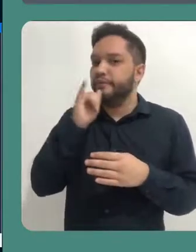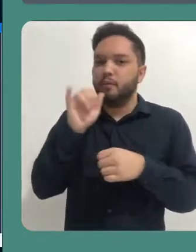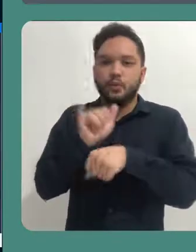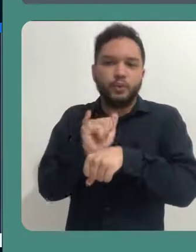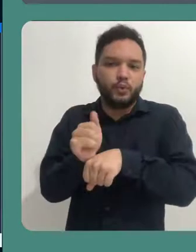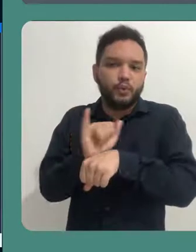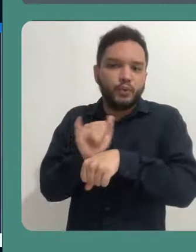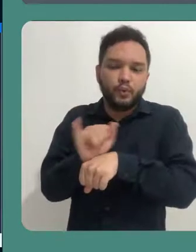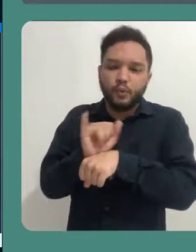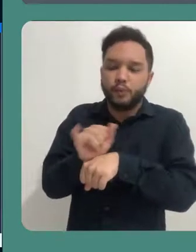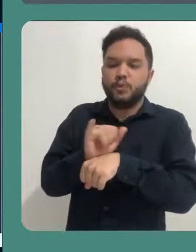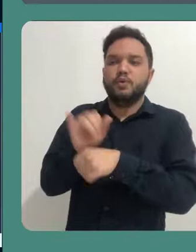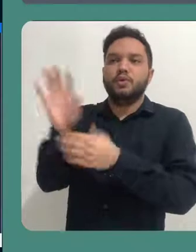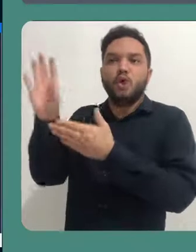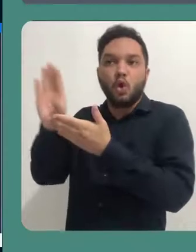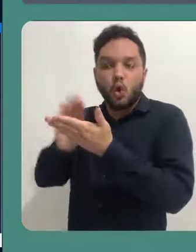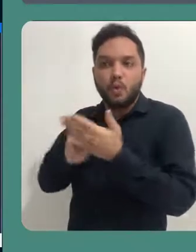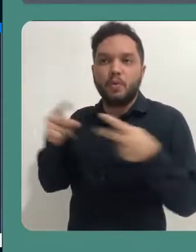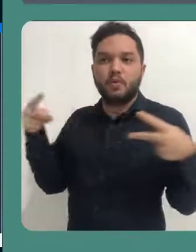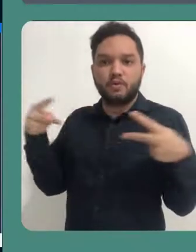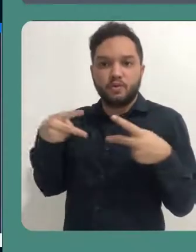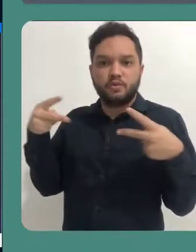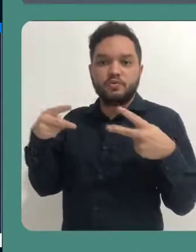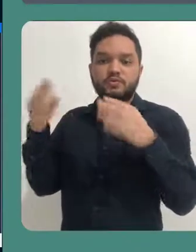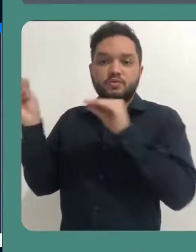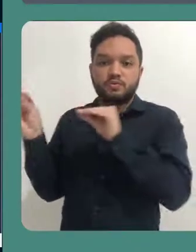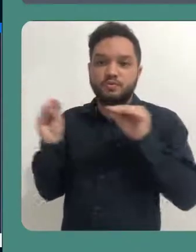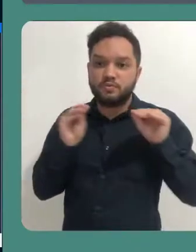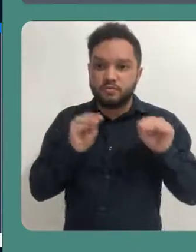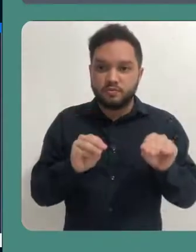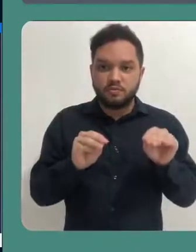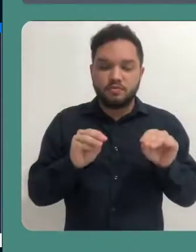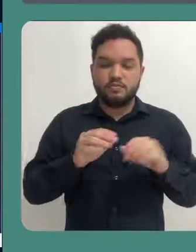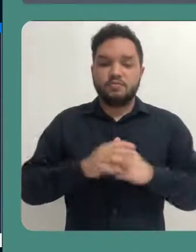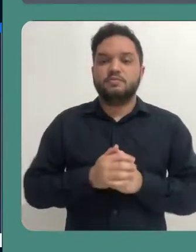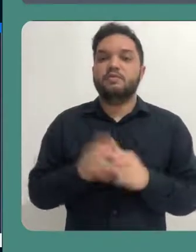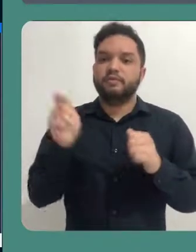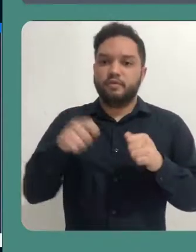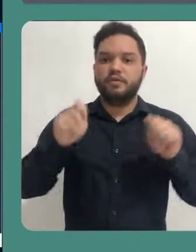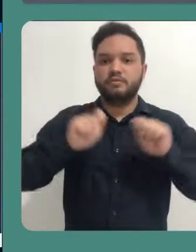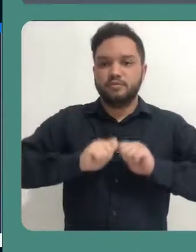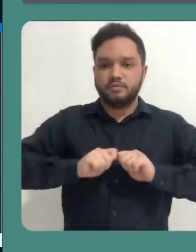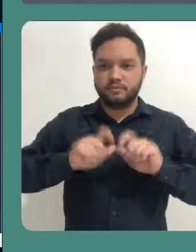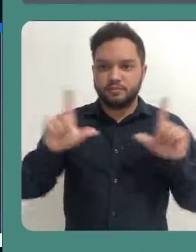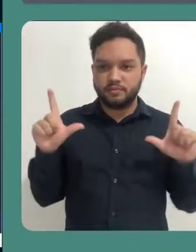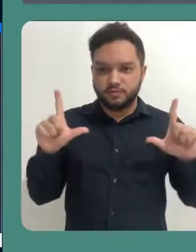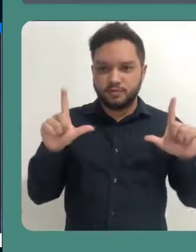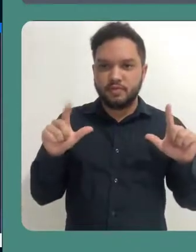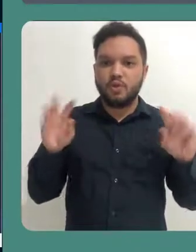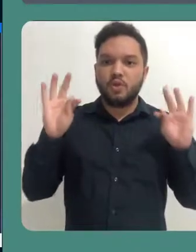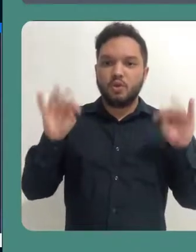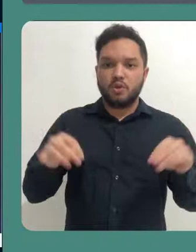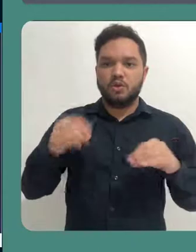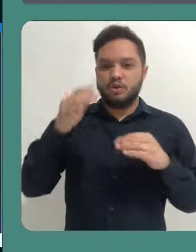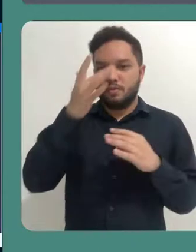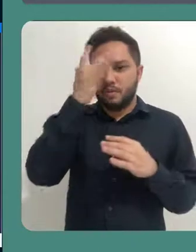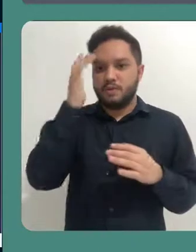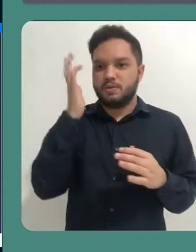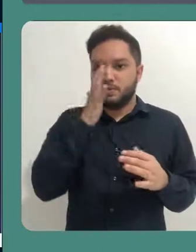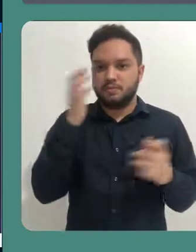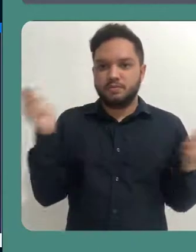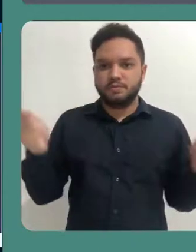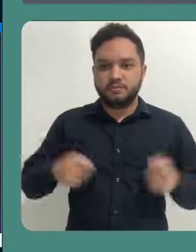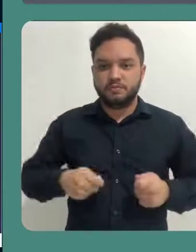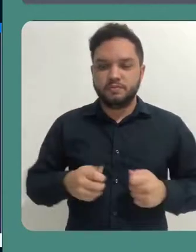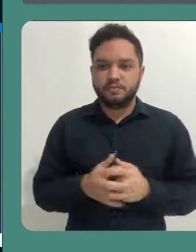do YouTube. Você pode ir lá e copiar o endereço do YouTube e clicar aqui e o vídeo vai aparecer na